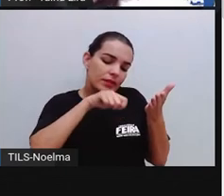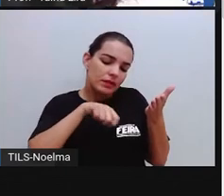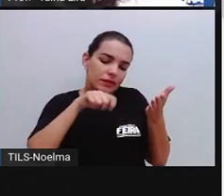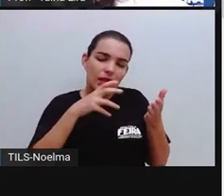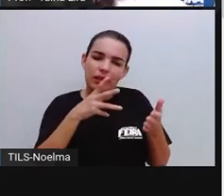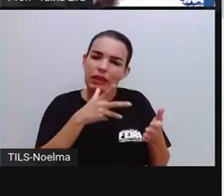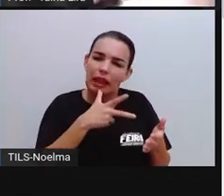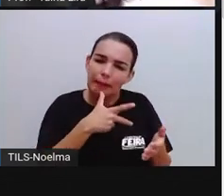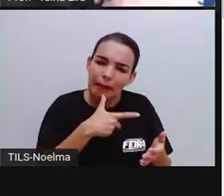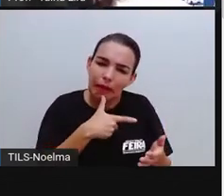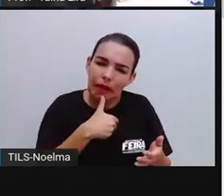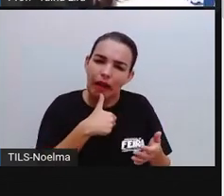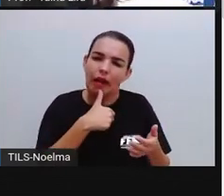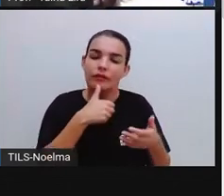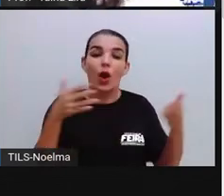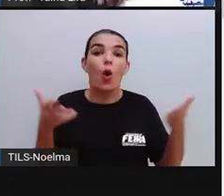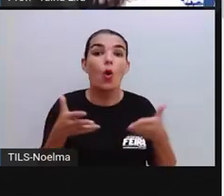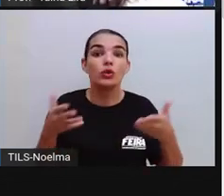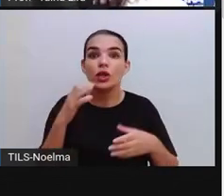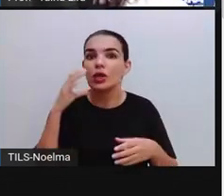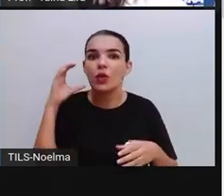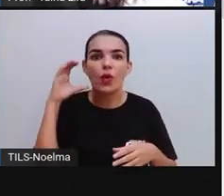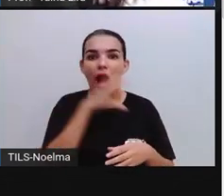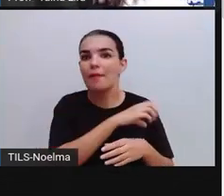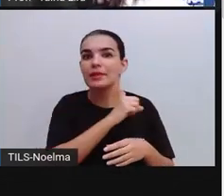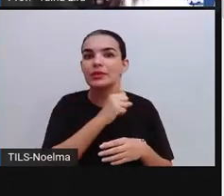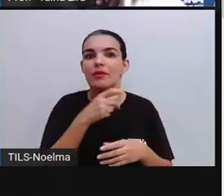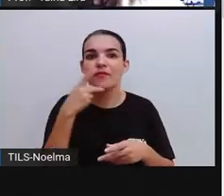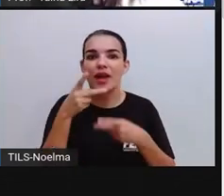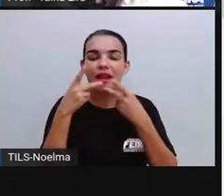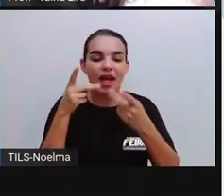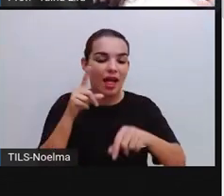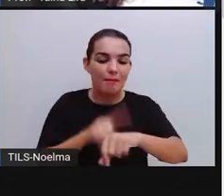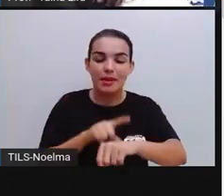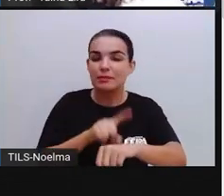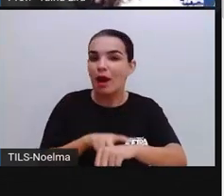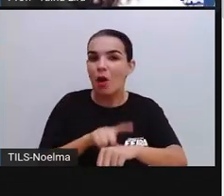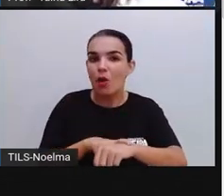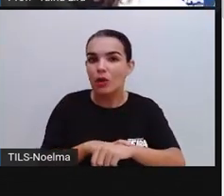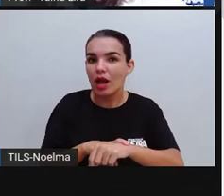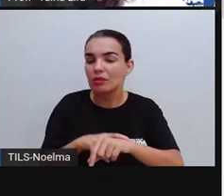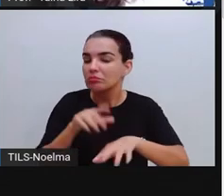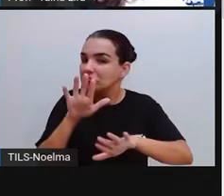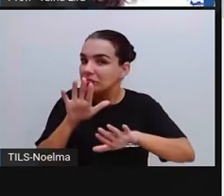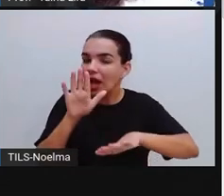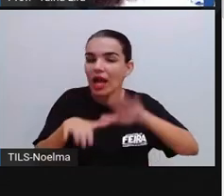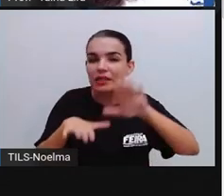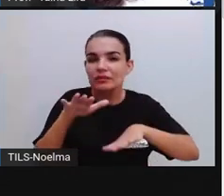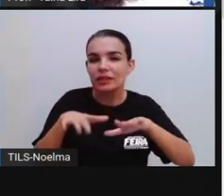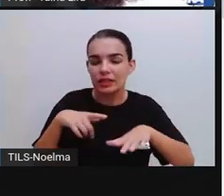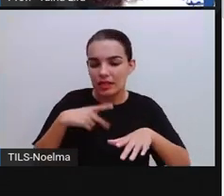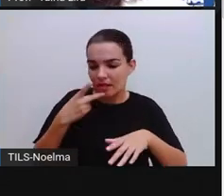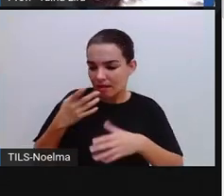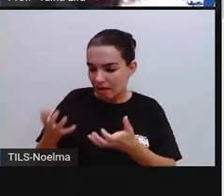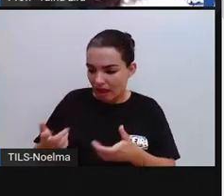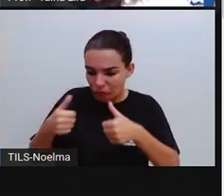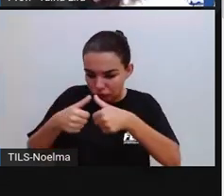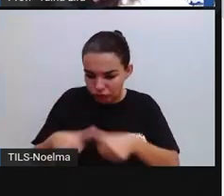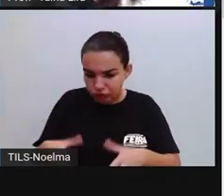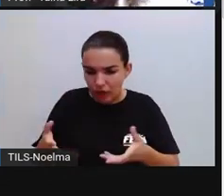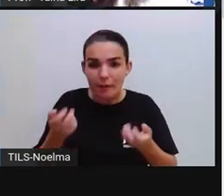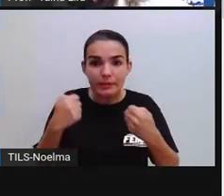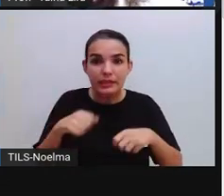demorava muito para chegar? Hoje a gente consegue falar com a pessoa na mesma hora, às vezes a gente está aqui, precisa falar algo que